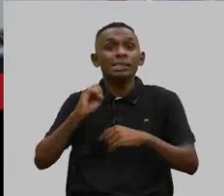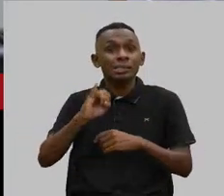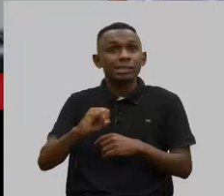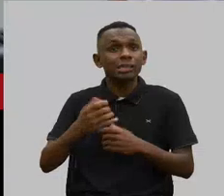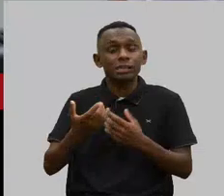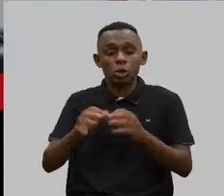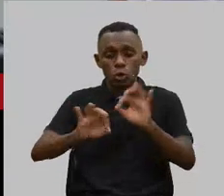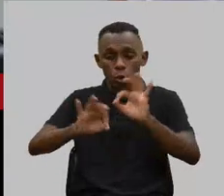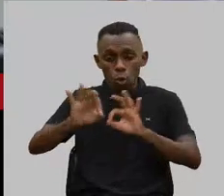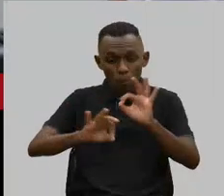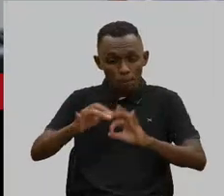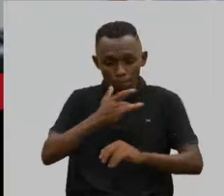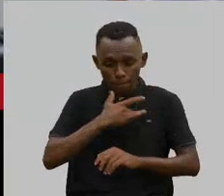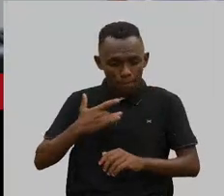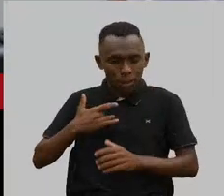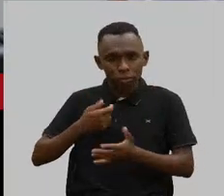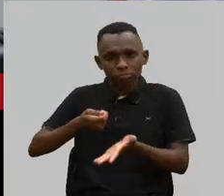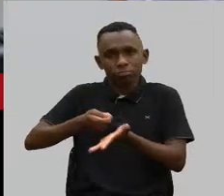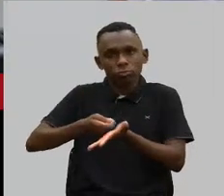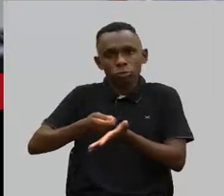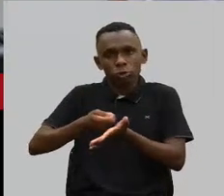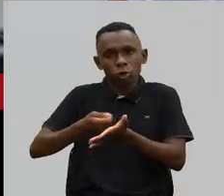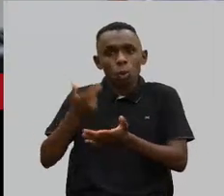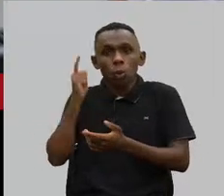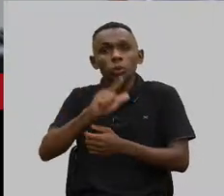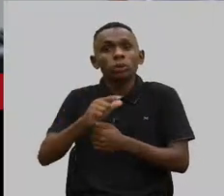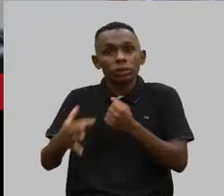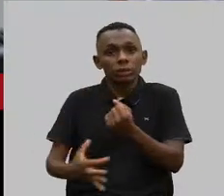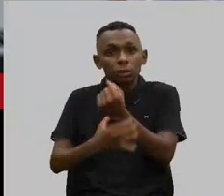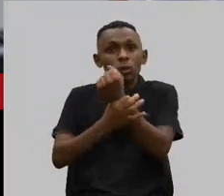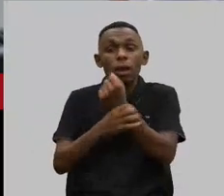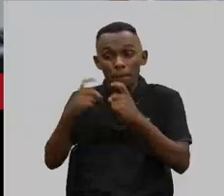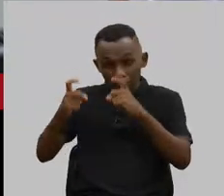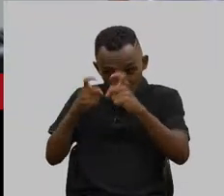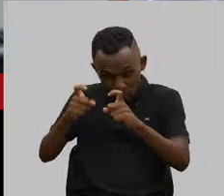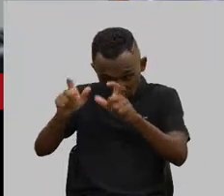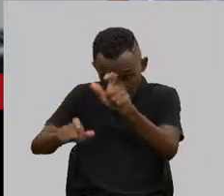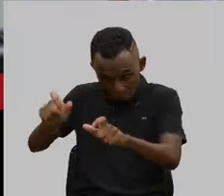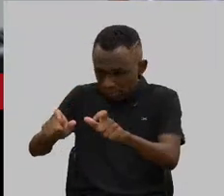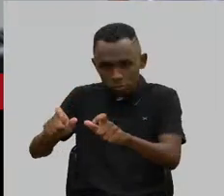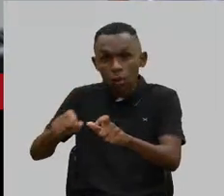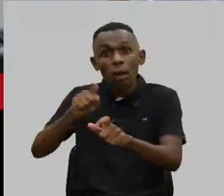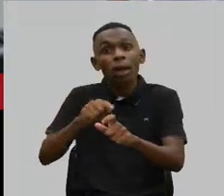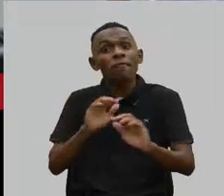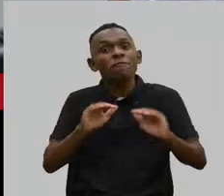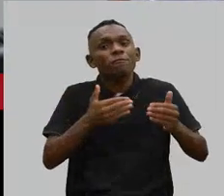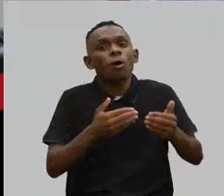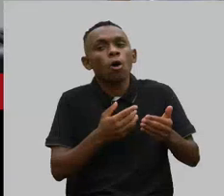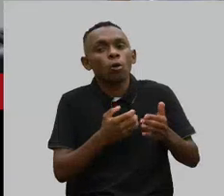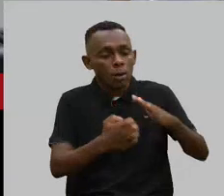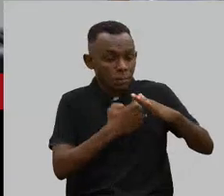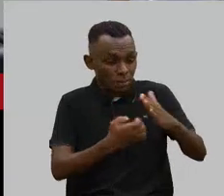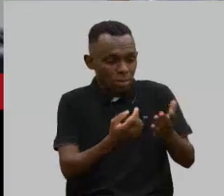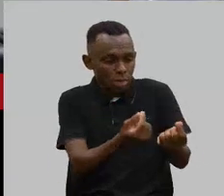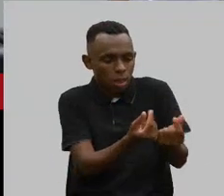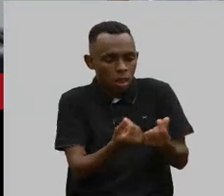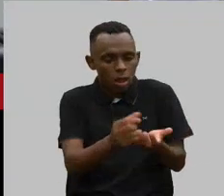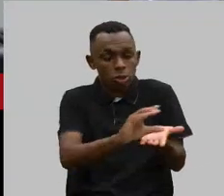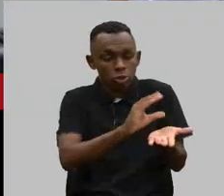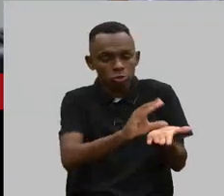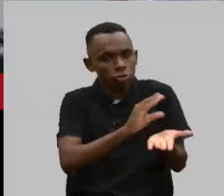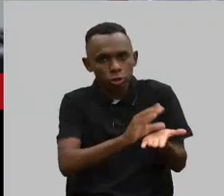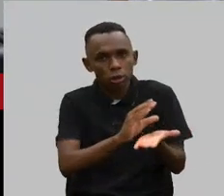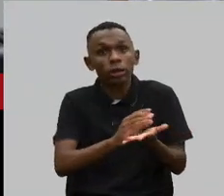plano não cumprir, porque eles não estão preocupados com as pessoas, eles estão preocupados com o dinheiro, e quem quiser assistir a live que eu fiz com a